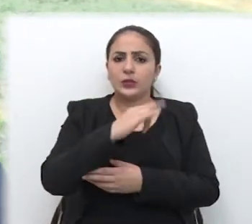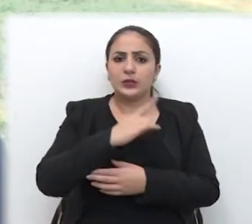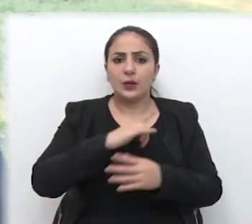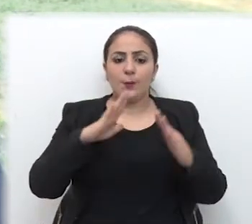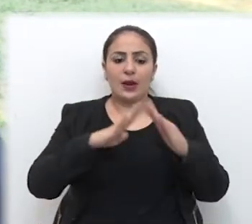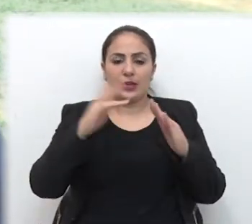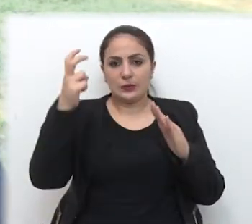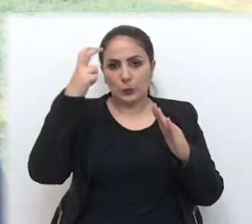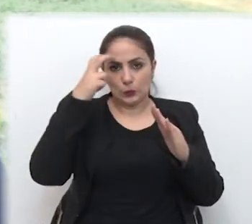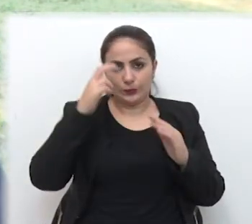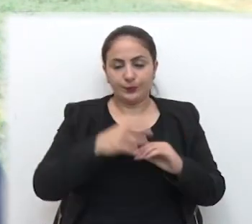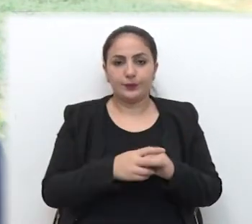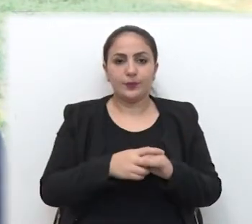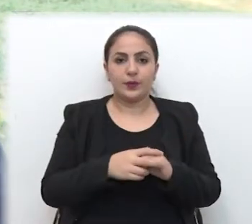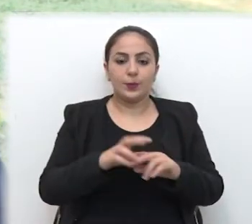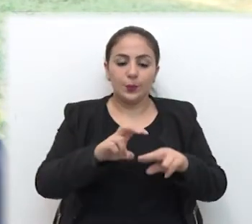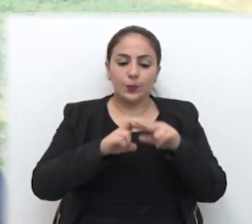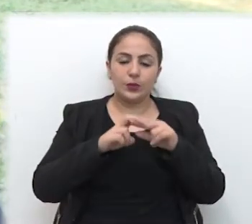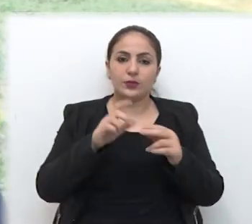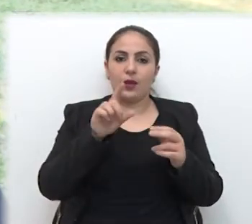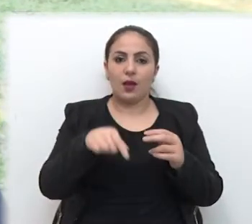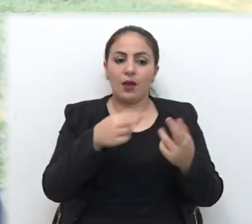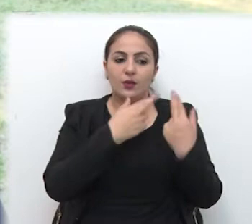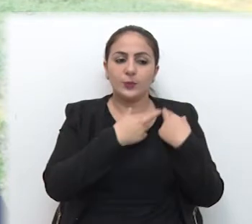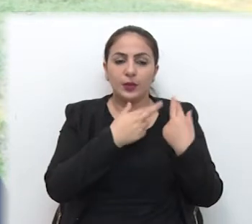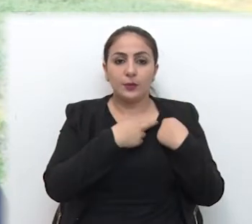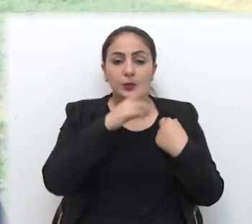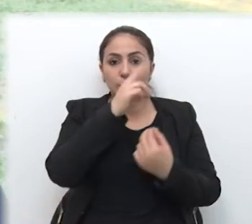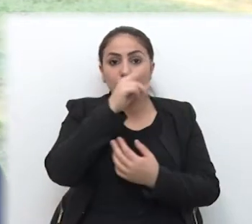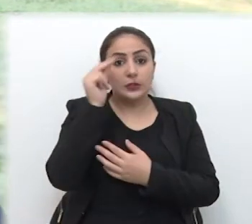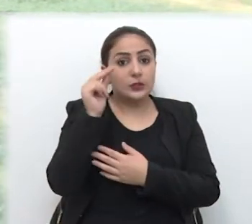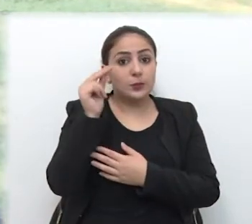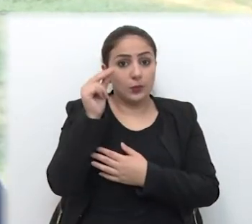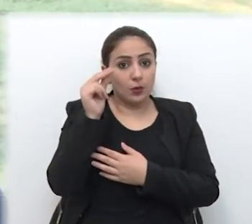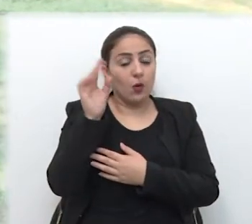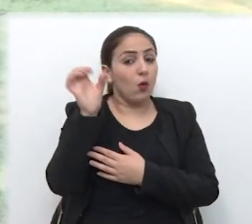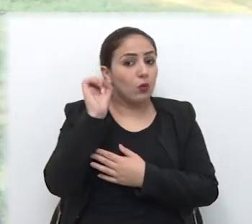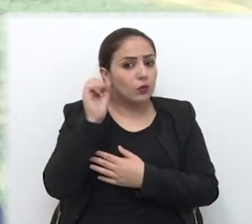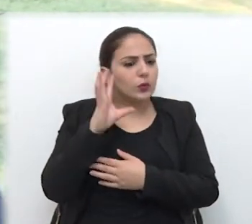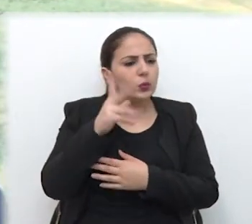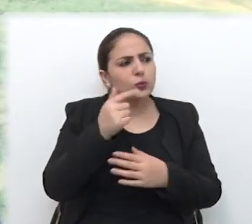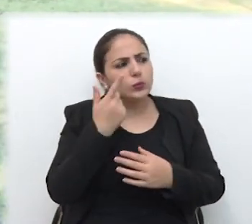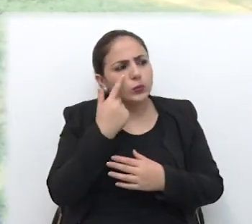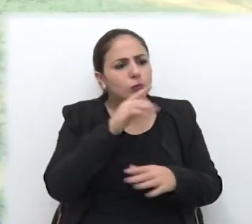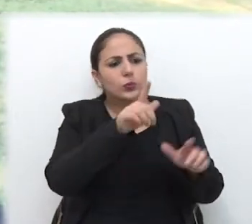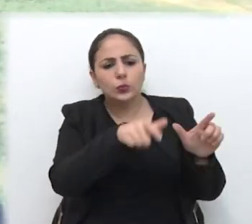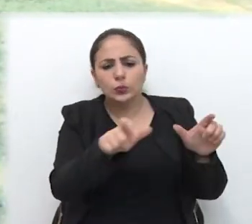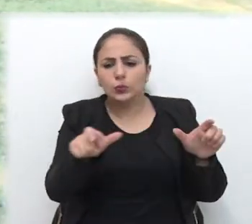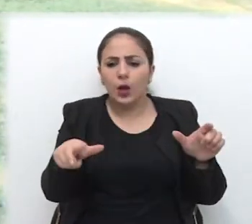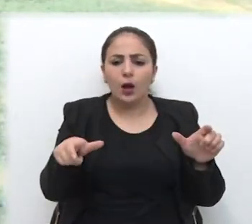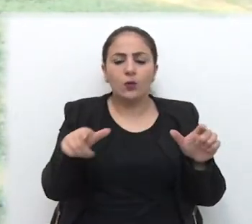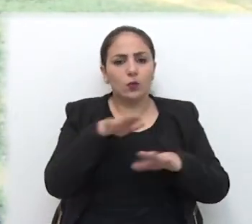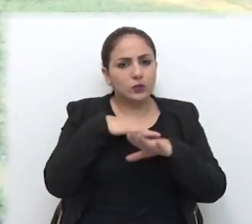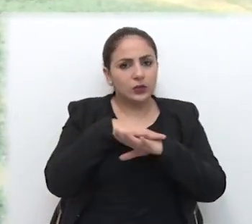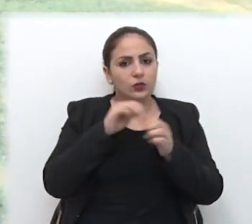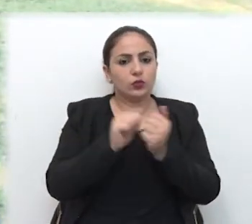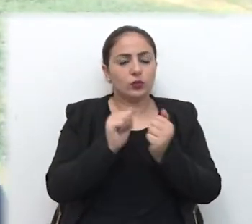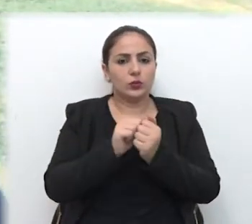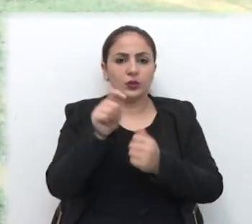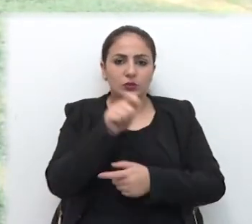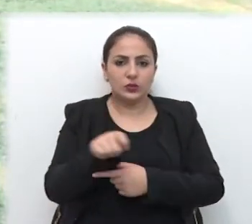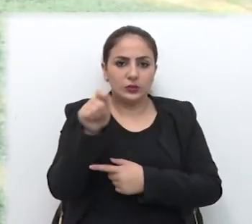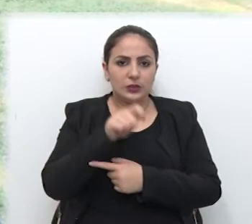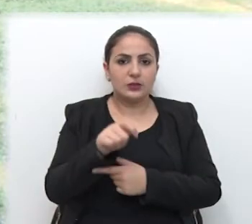de cultura. Então, cabe sim ao executivo ouvir todas as partes, sentar e conversar tanto com a associação dos moradores, como o pessoal da